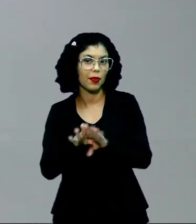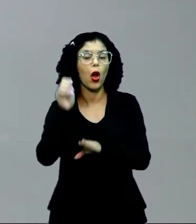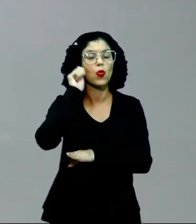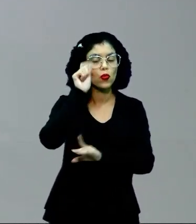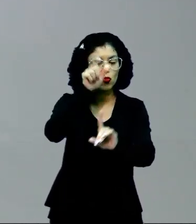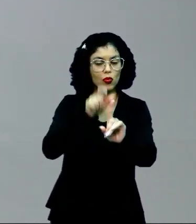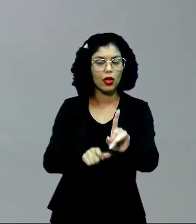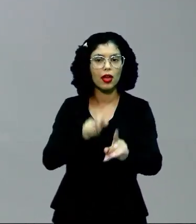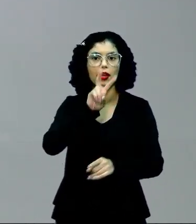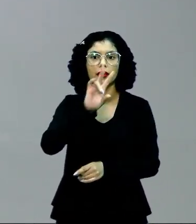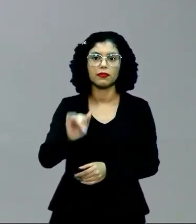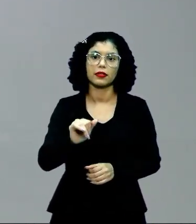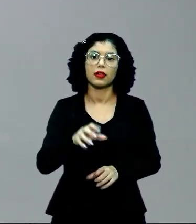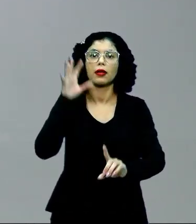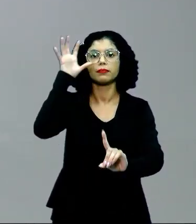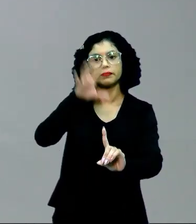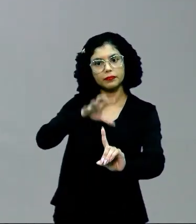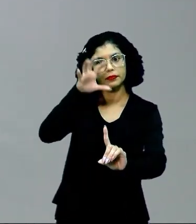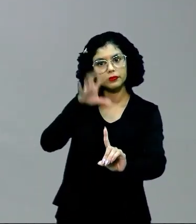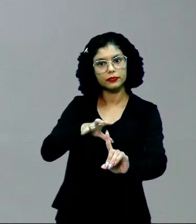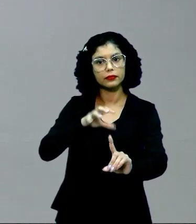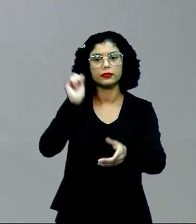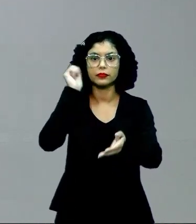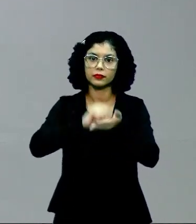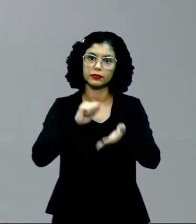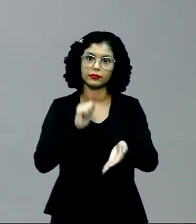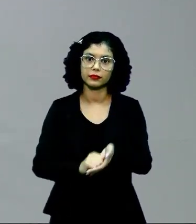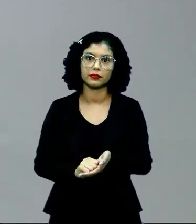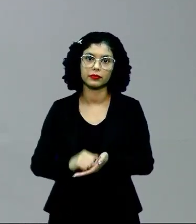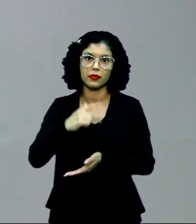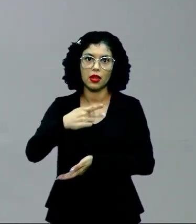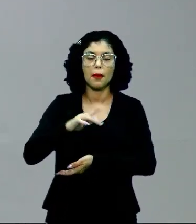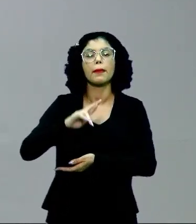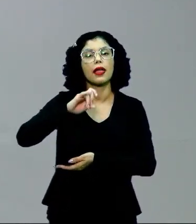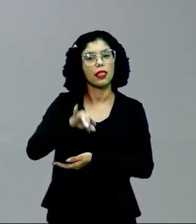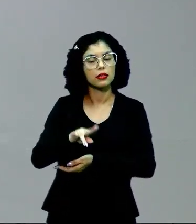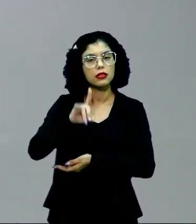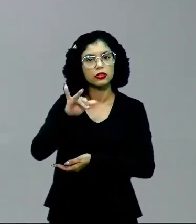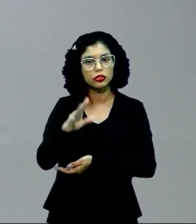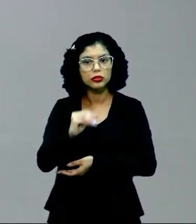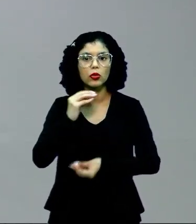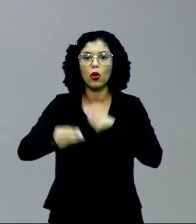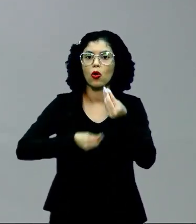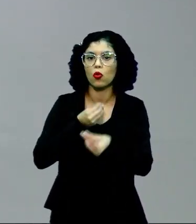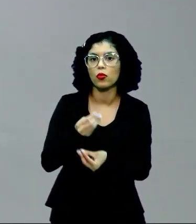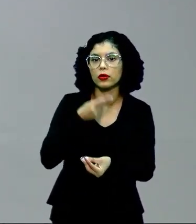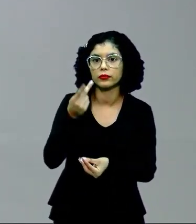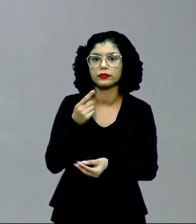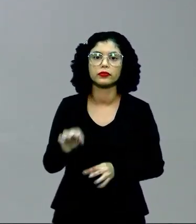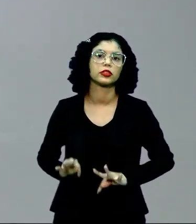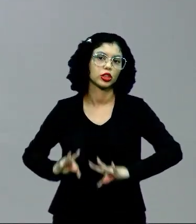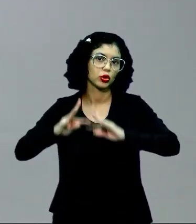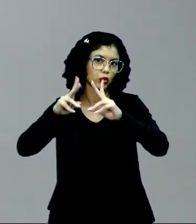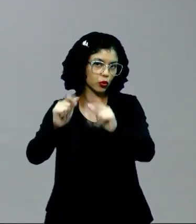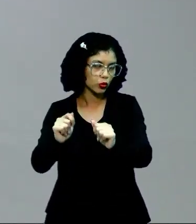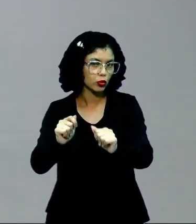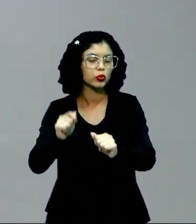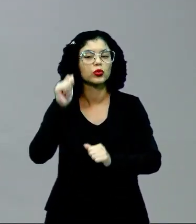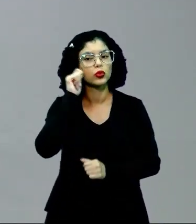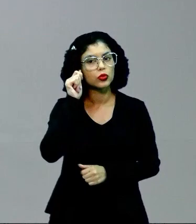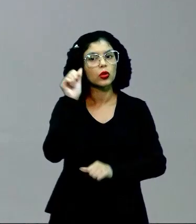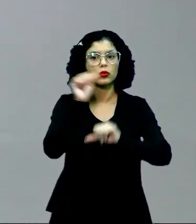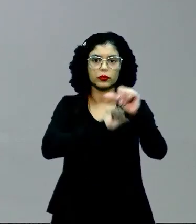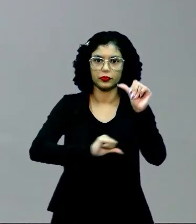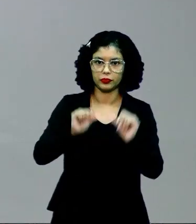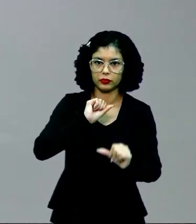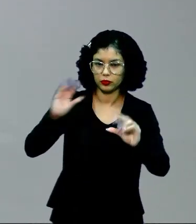que vai ter influência na sua escrita do parnasianismo. Como disse, nem todos os autores, eles